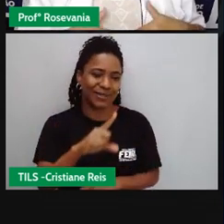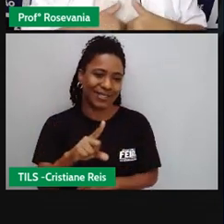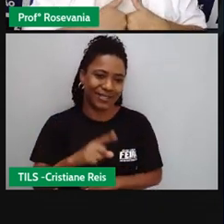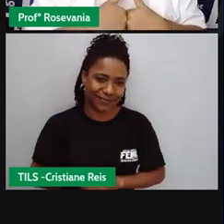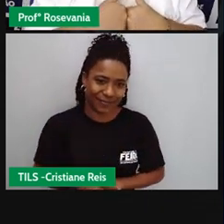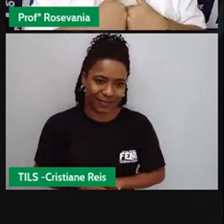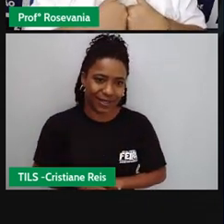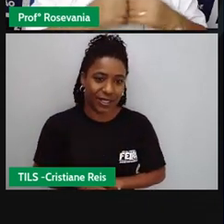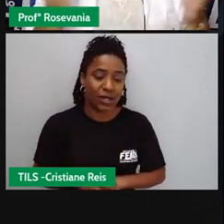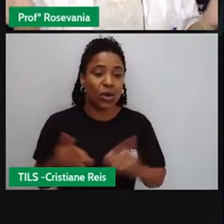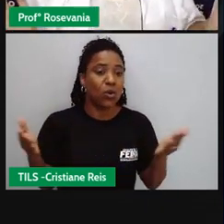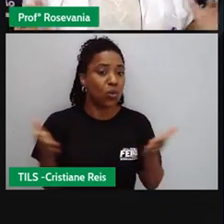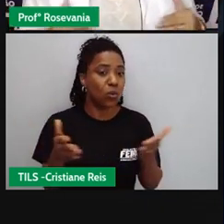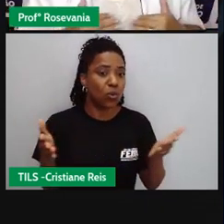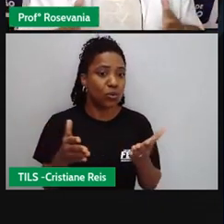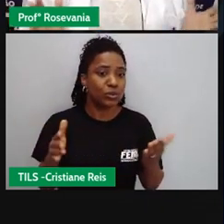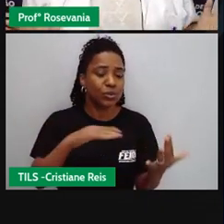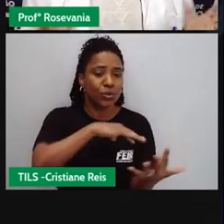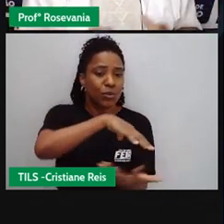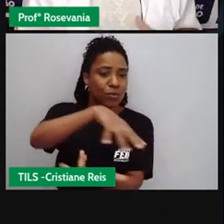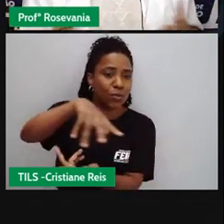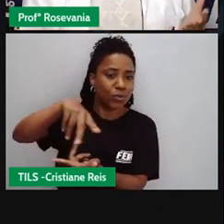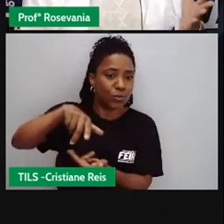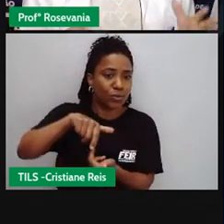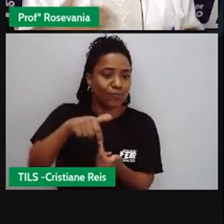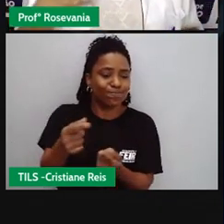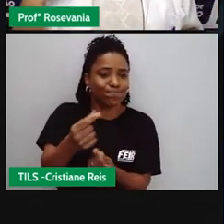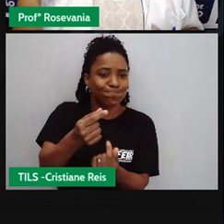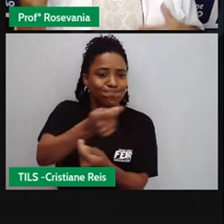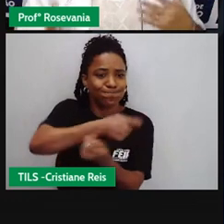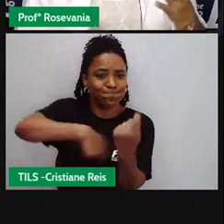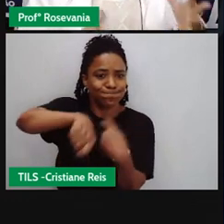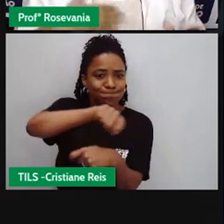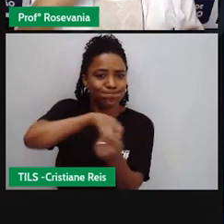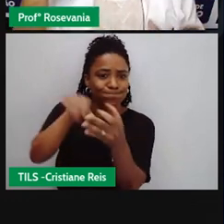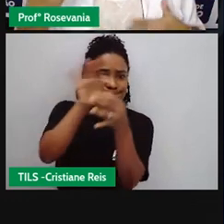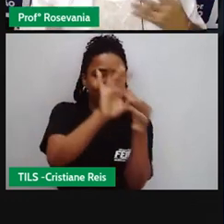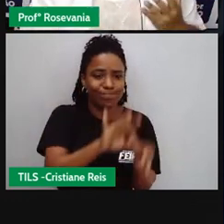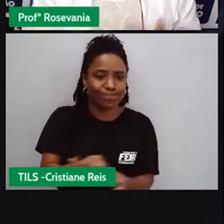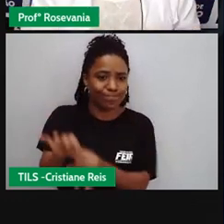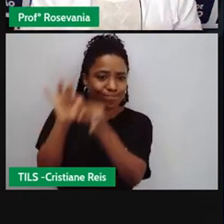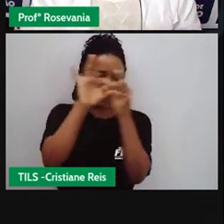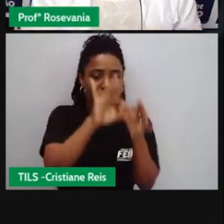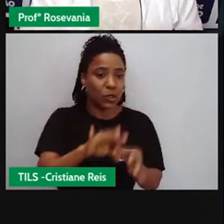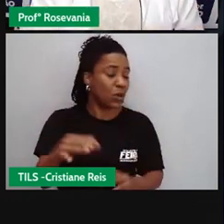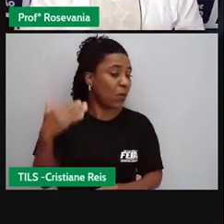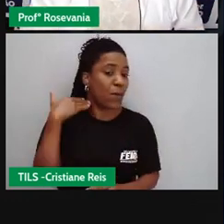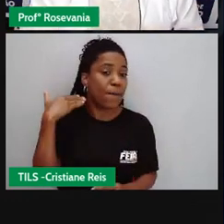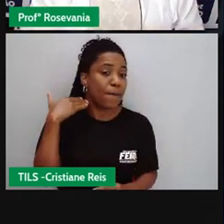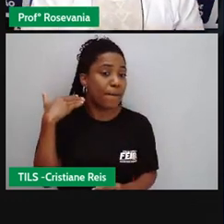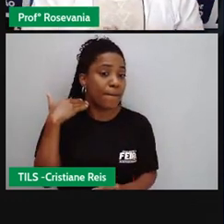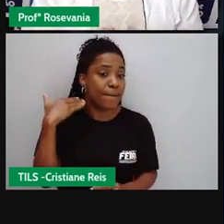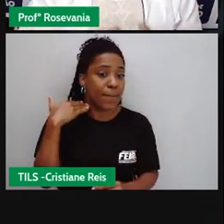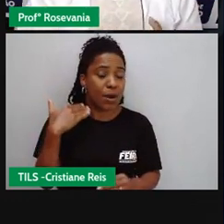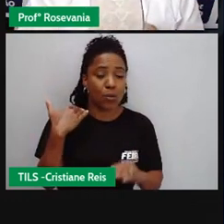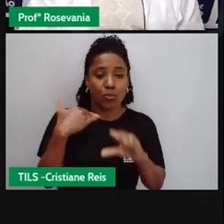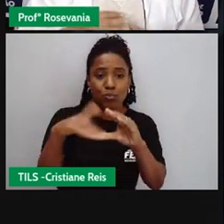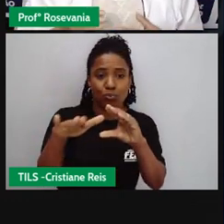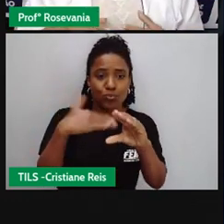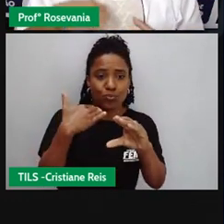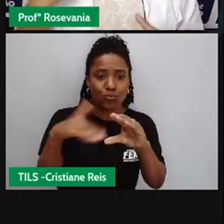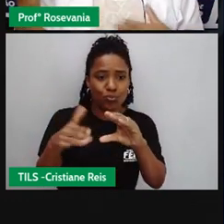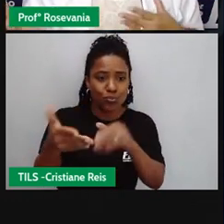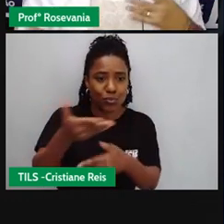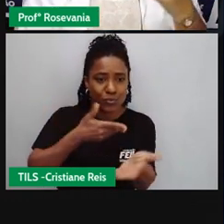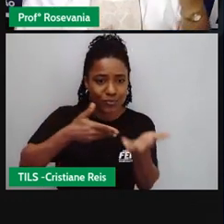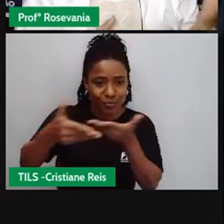hoje faz quase todas as suas transações econômicas né transações bancárias transações de